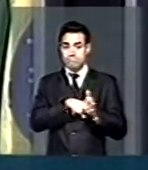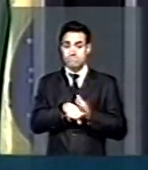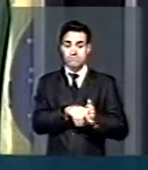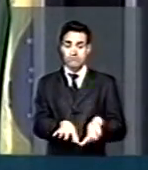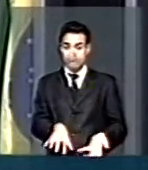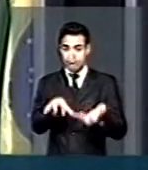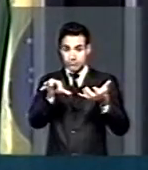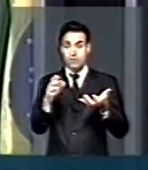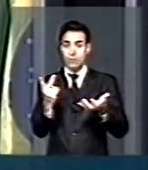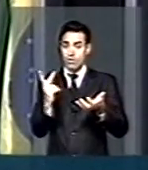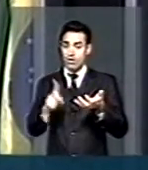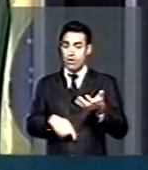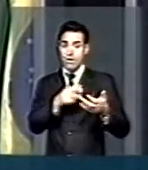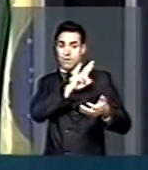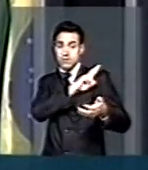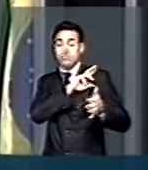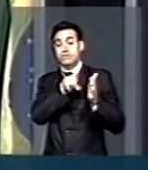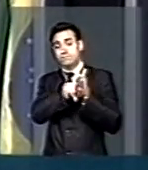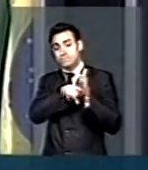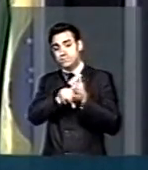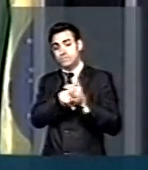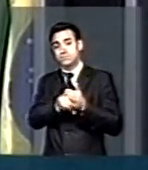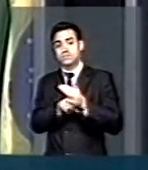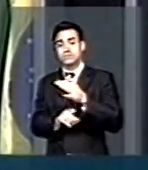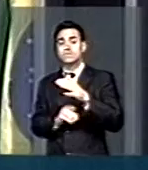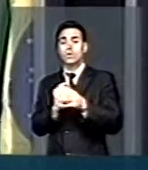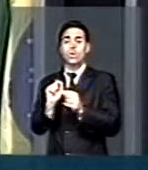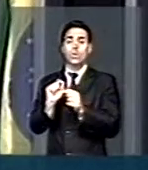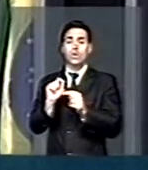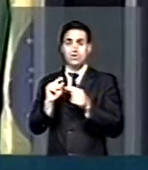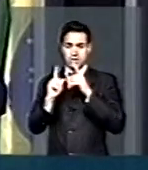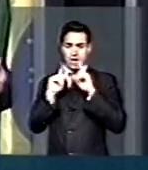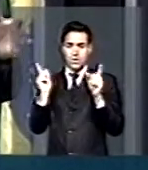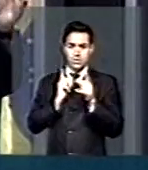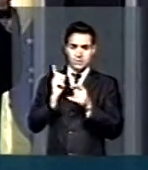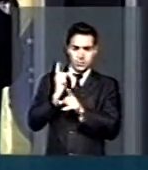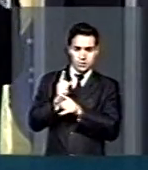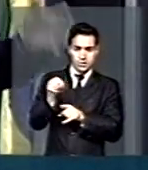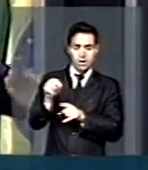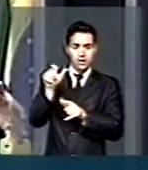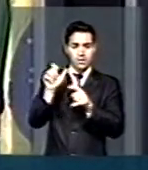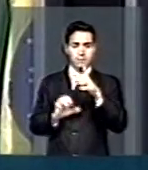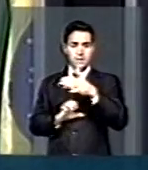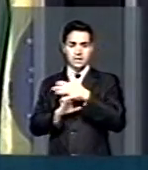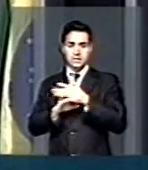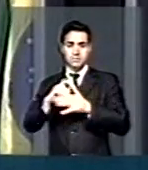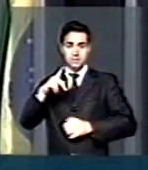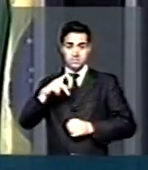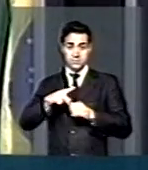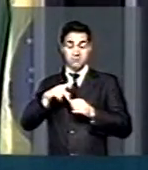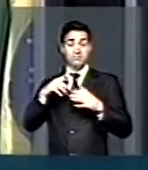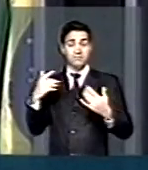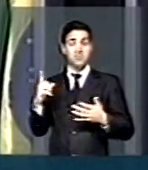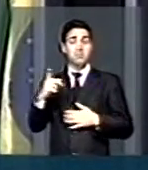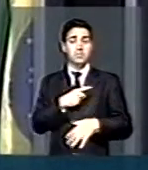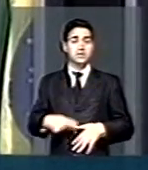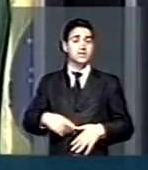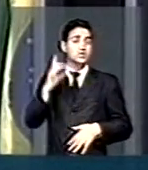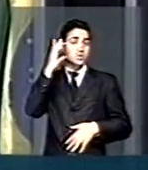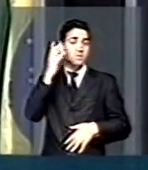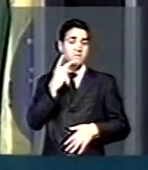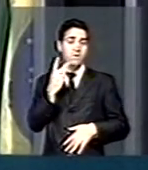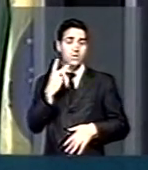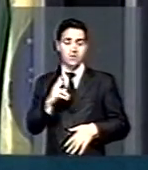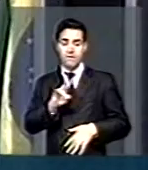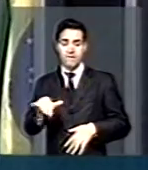as denúncias envolvendo a Petrobras. Então, aquele discurso da presidente Dilma de que